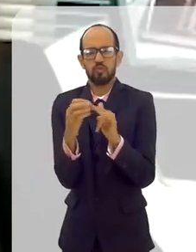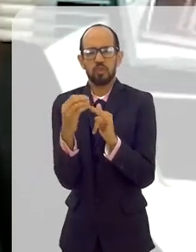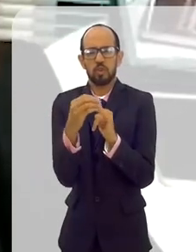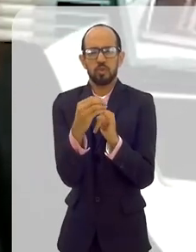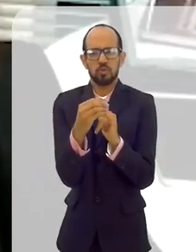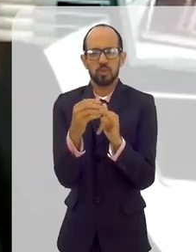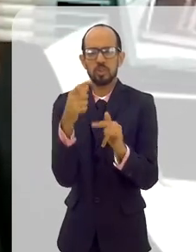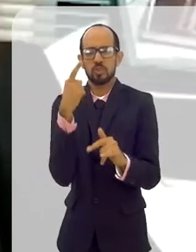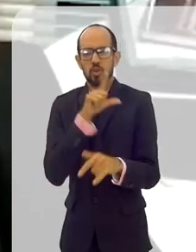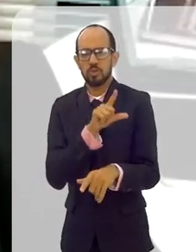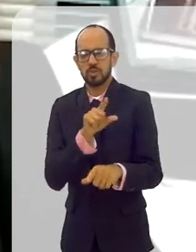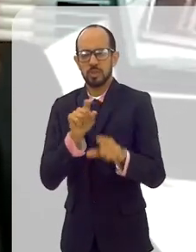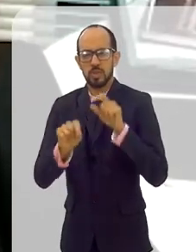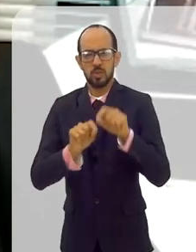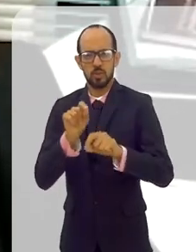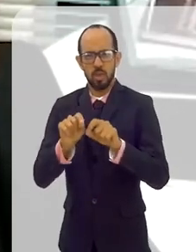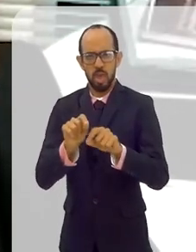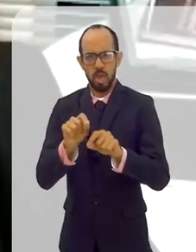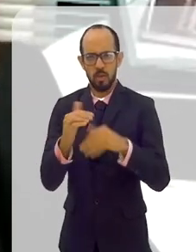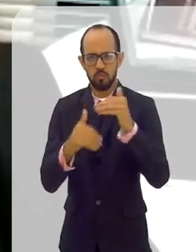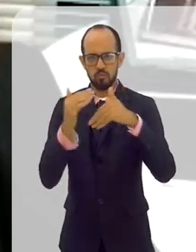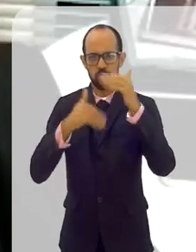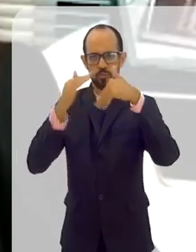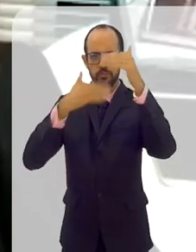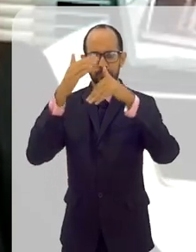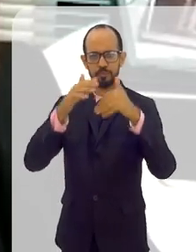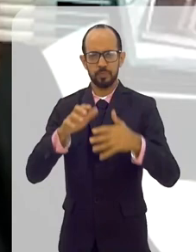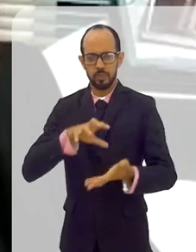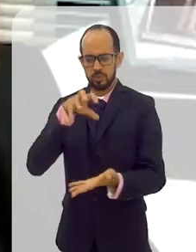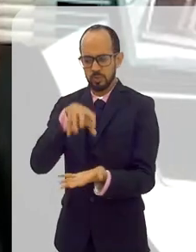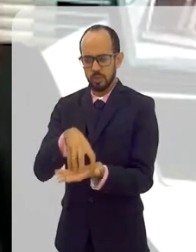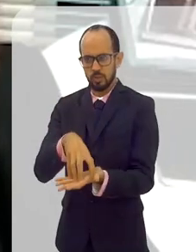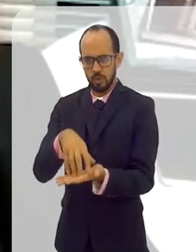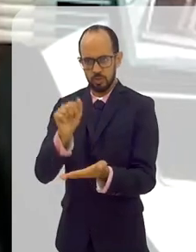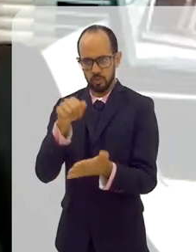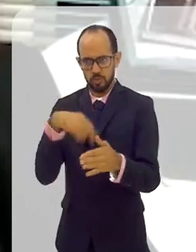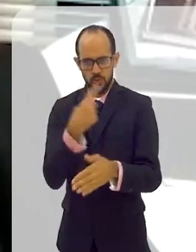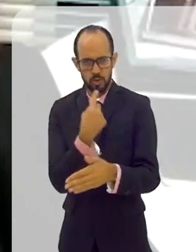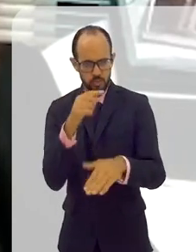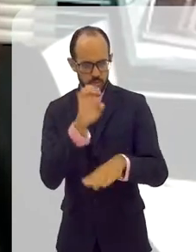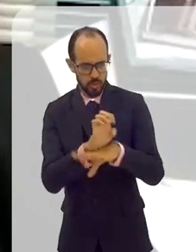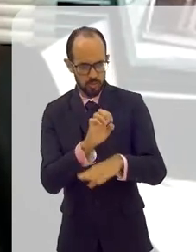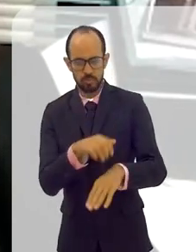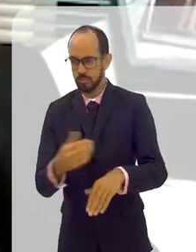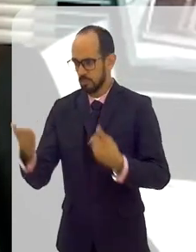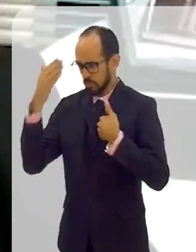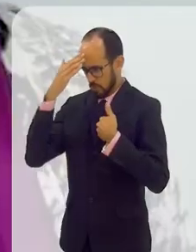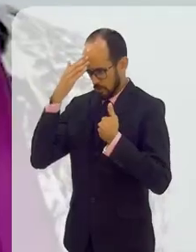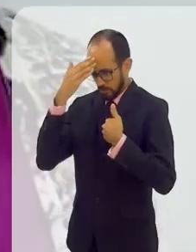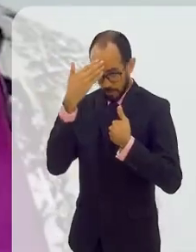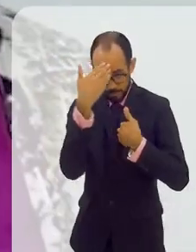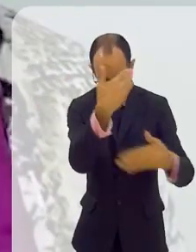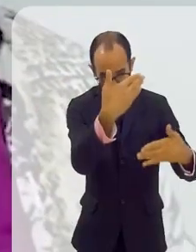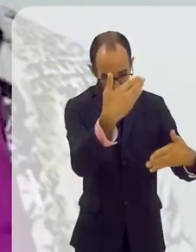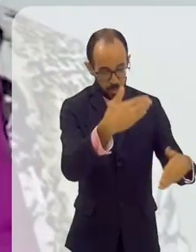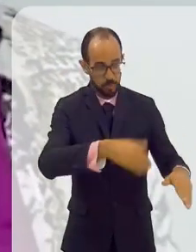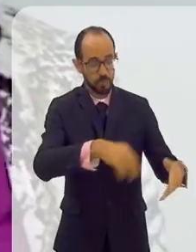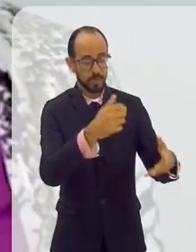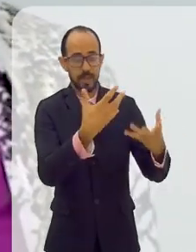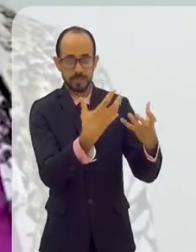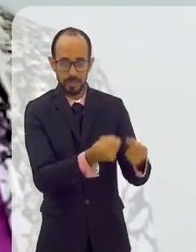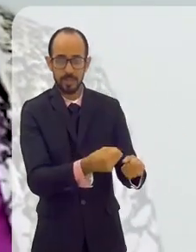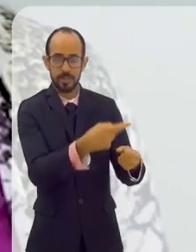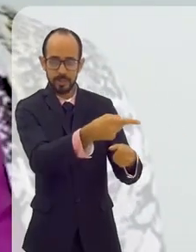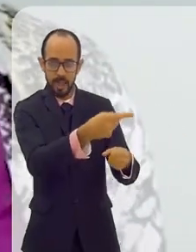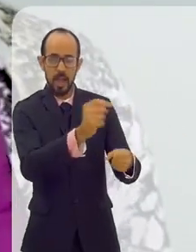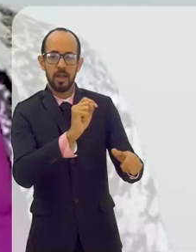importantíssimas aqui, junto com a Fiocruz, a gente possa alavancar o Complexo Industrial da Saúde no nosso Estado. Reitora, muito obrigada por ter